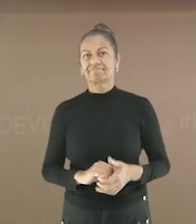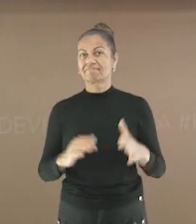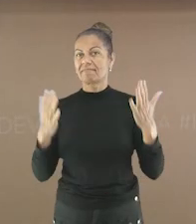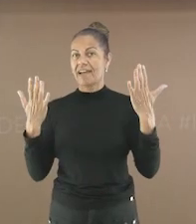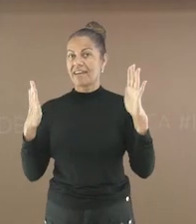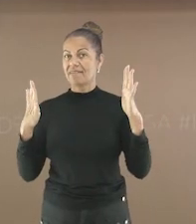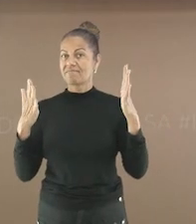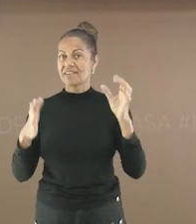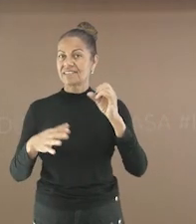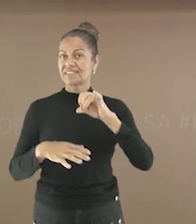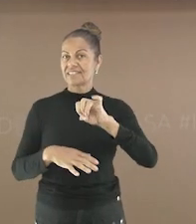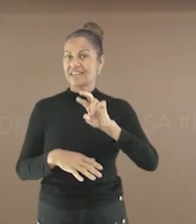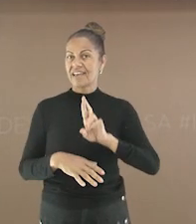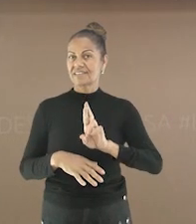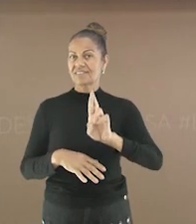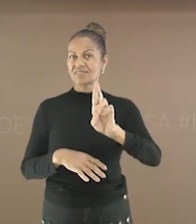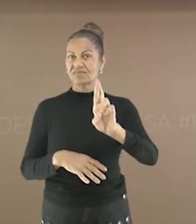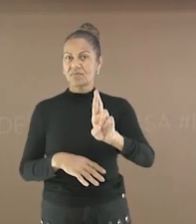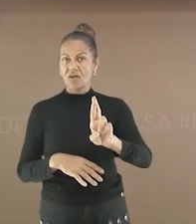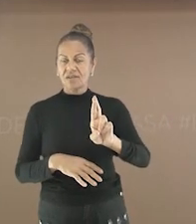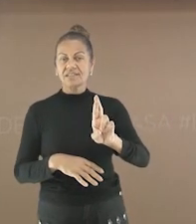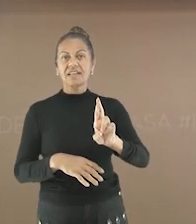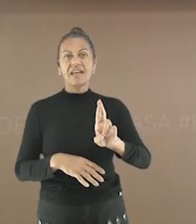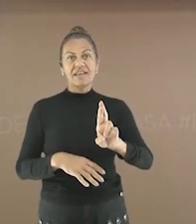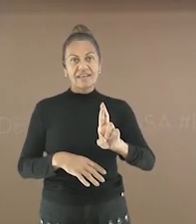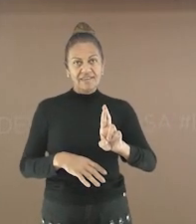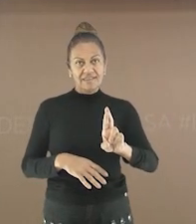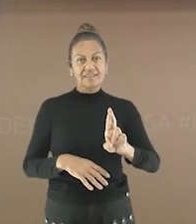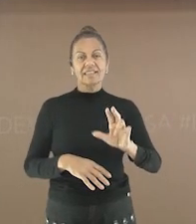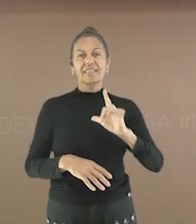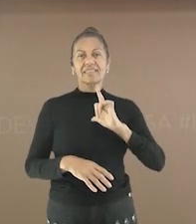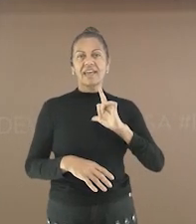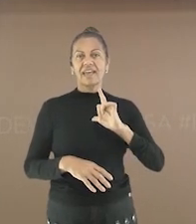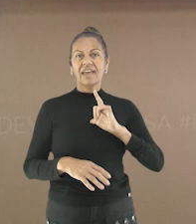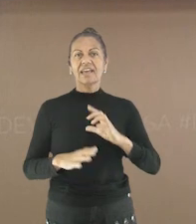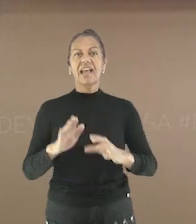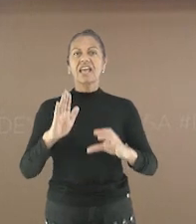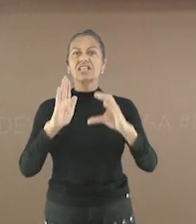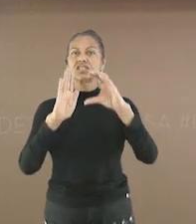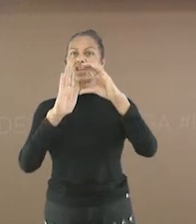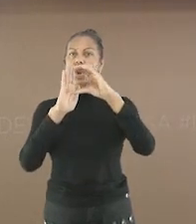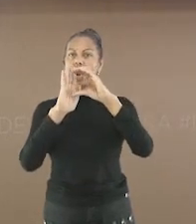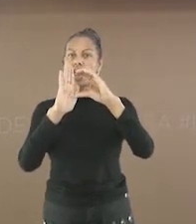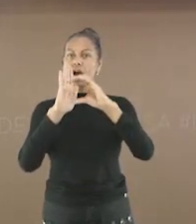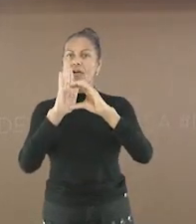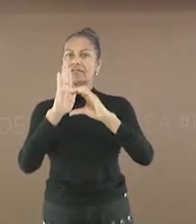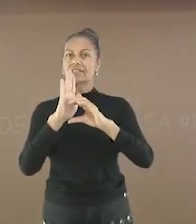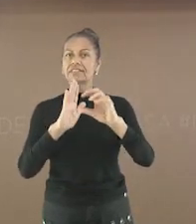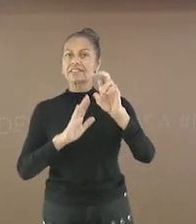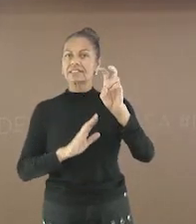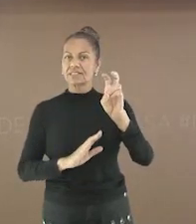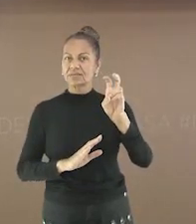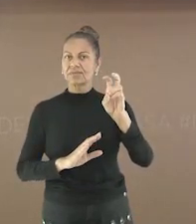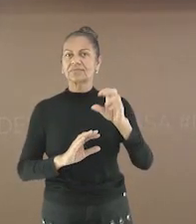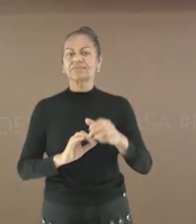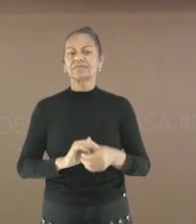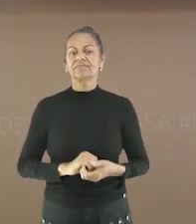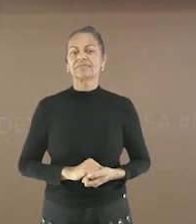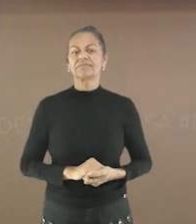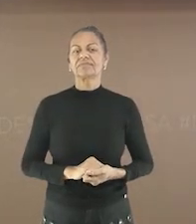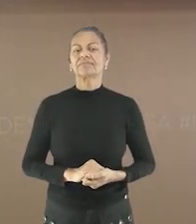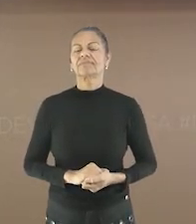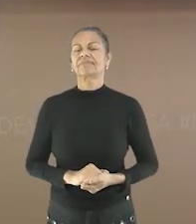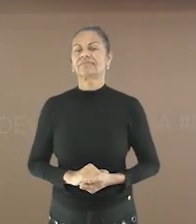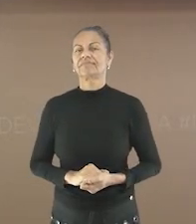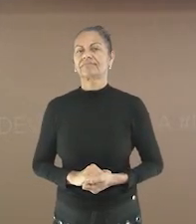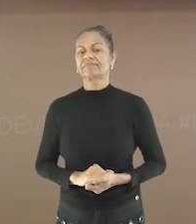Muito bem para quem disse que a casa tem cinco estrofes Contem comigo, ó Um, dois,